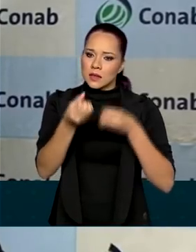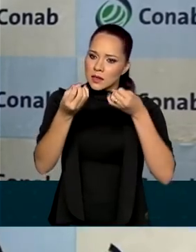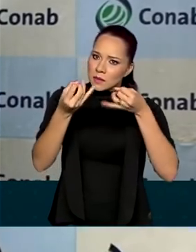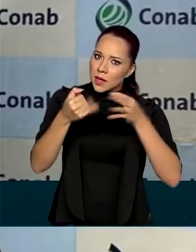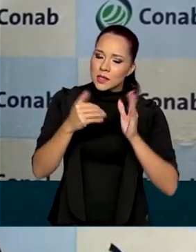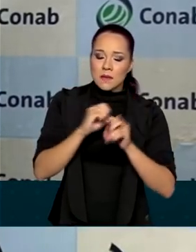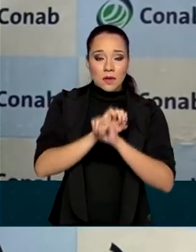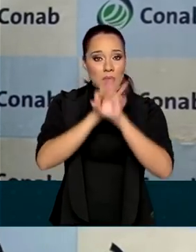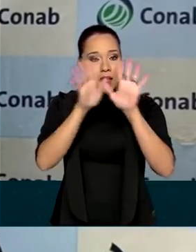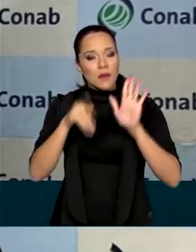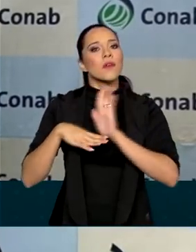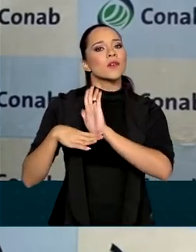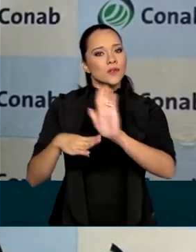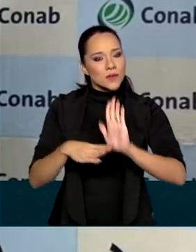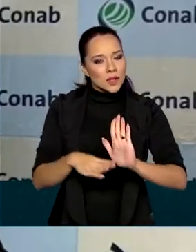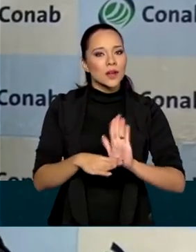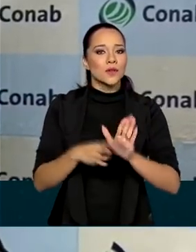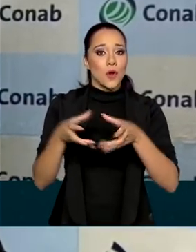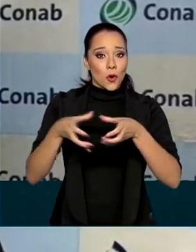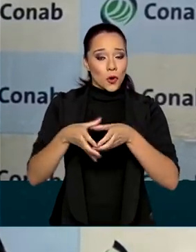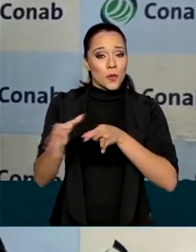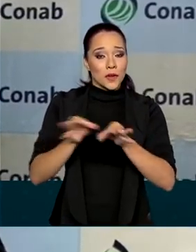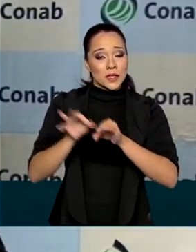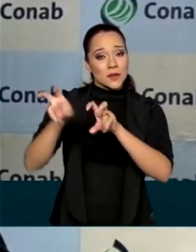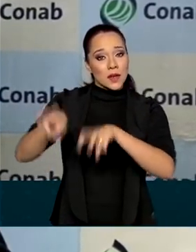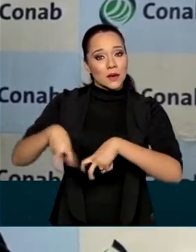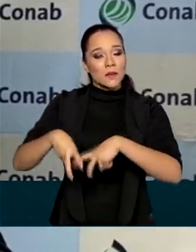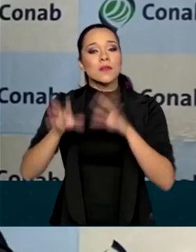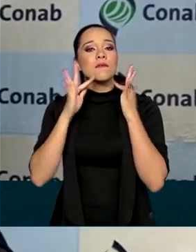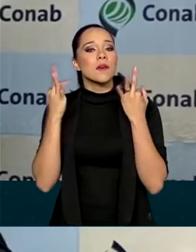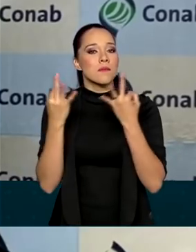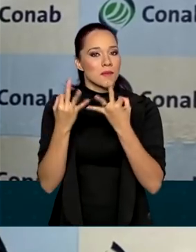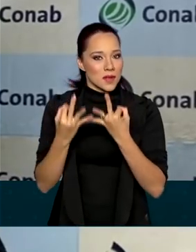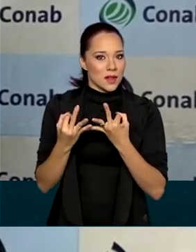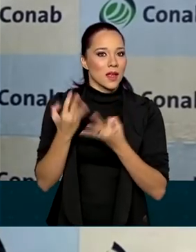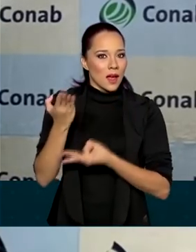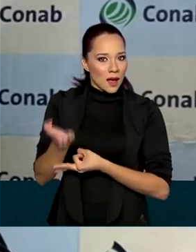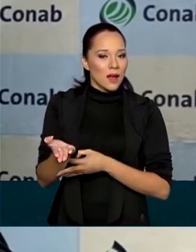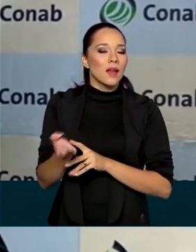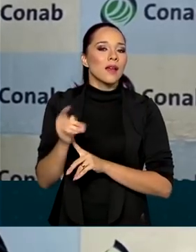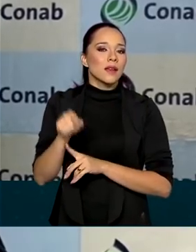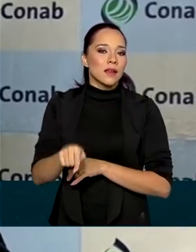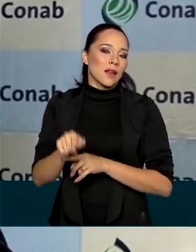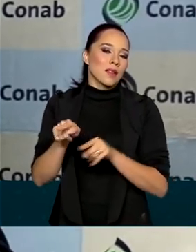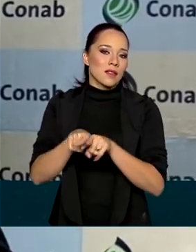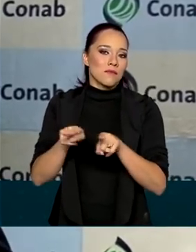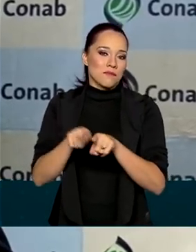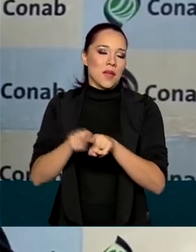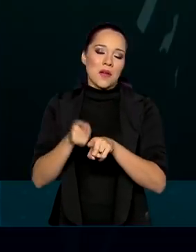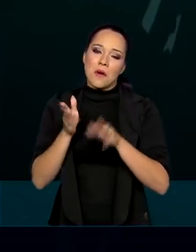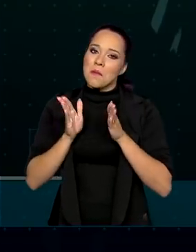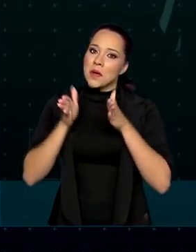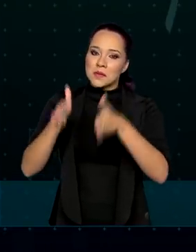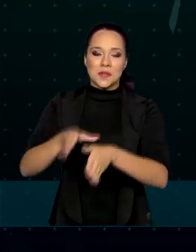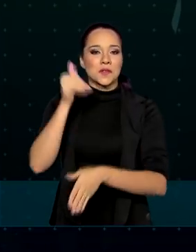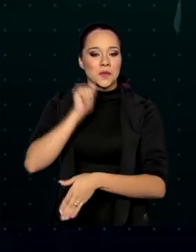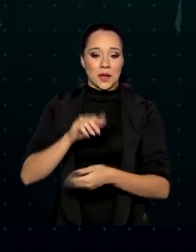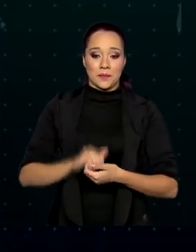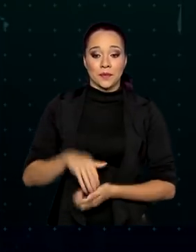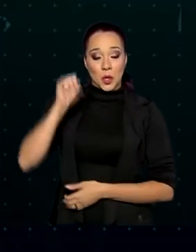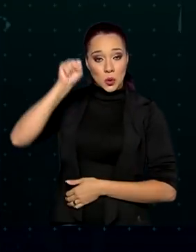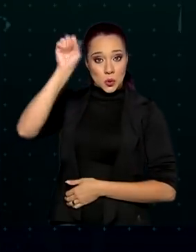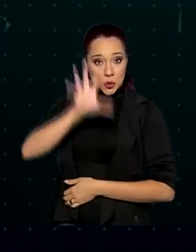vêm beneficiando organizações da agricultura familiar geridas e com maior participação de mulheres. No